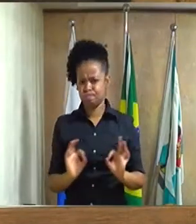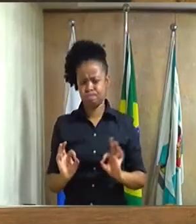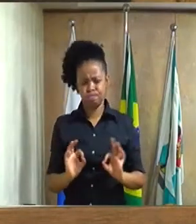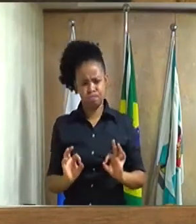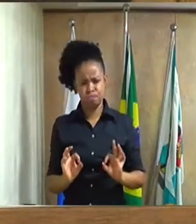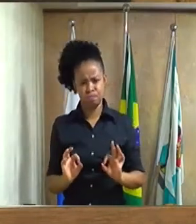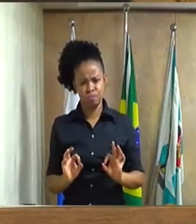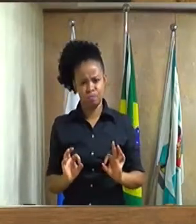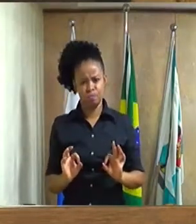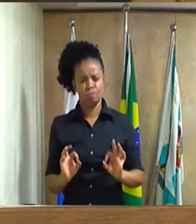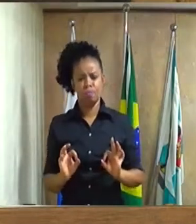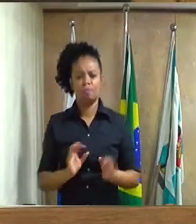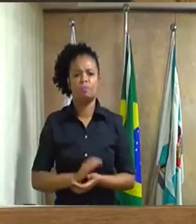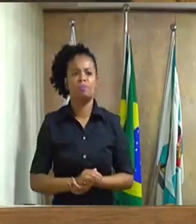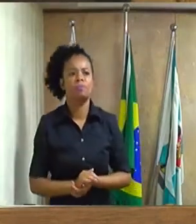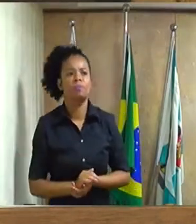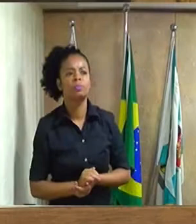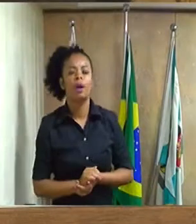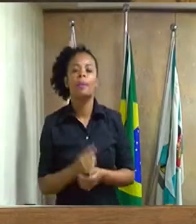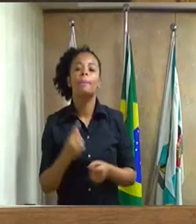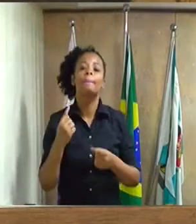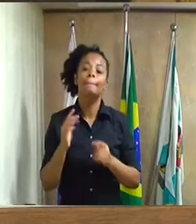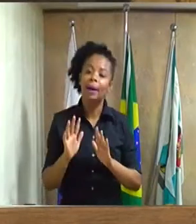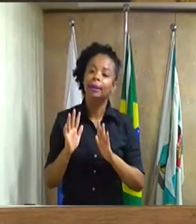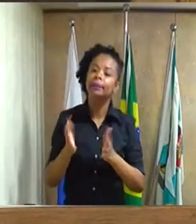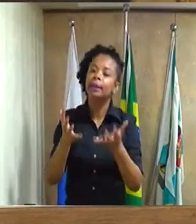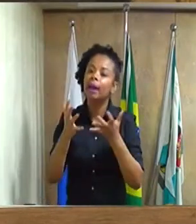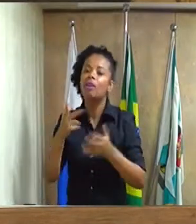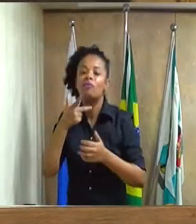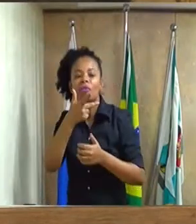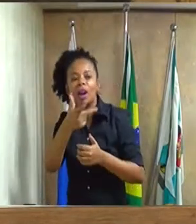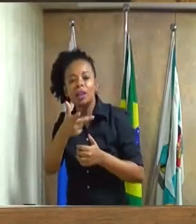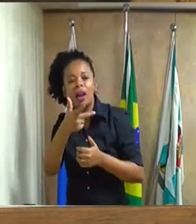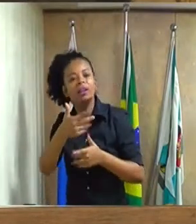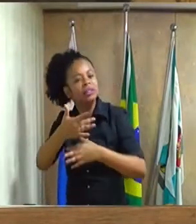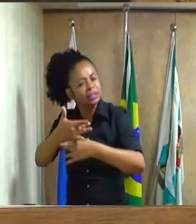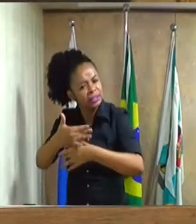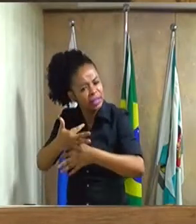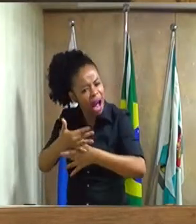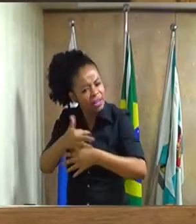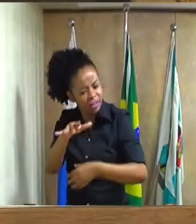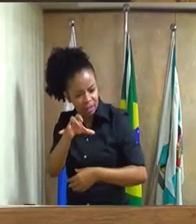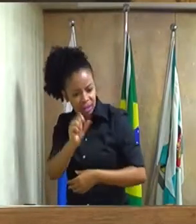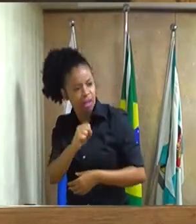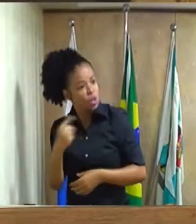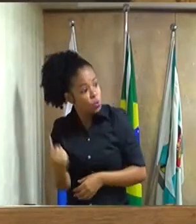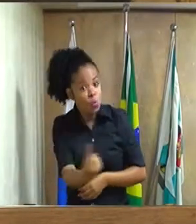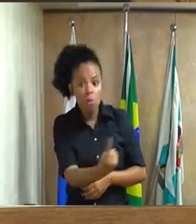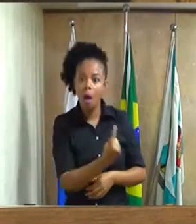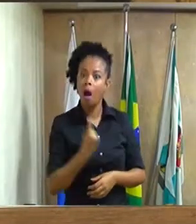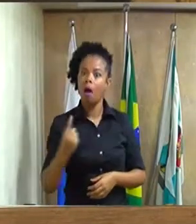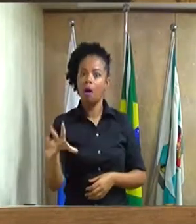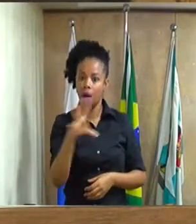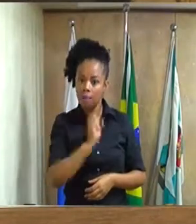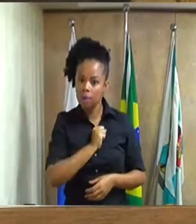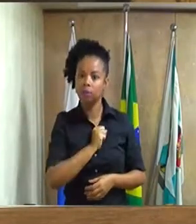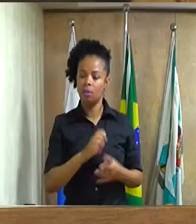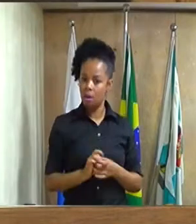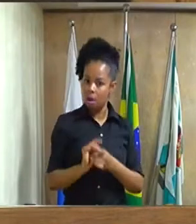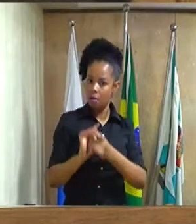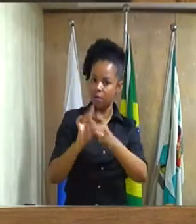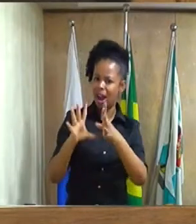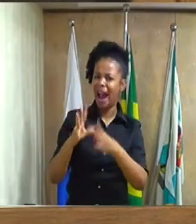em ninguém, mas deixar essa cidade, a cidade que nós amamos, deixar essa cidade